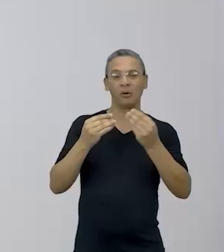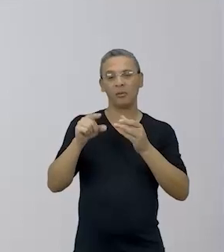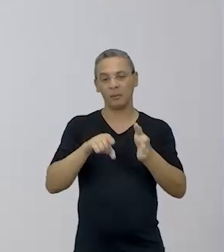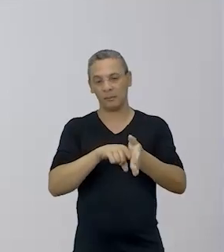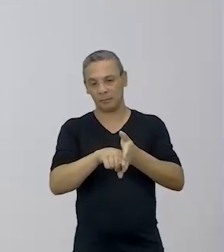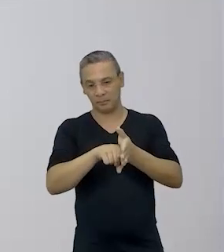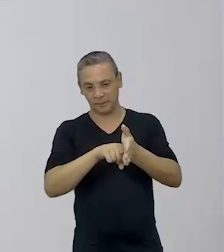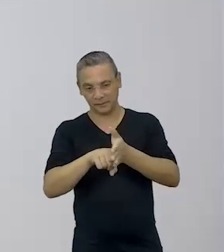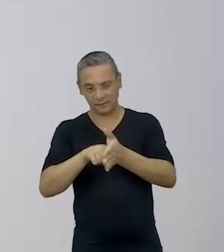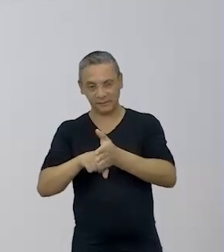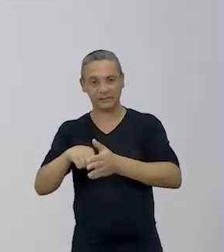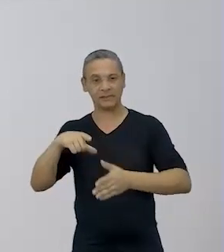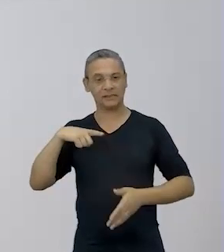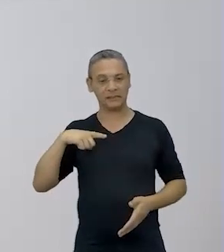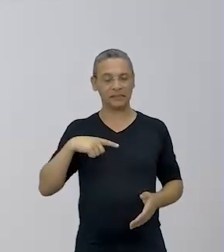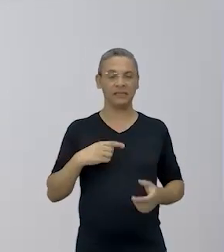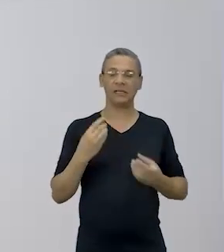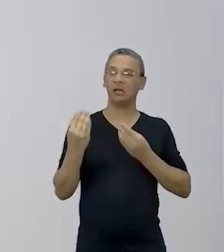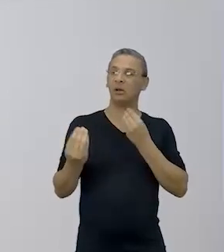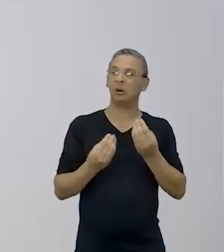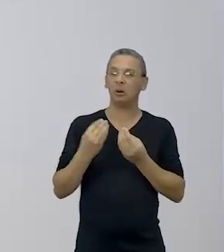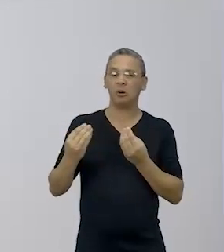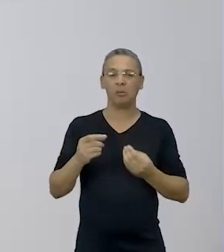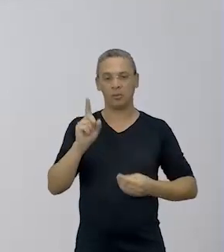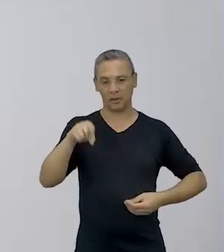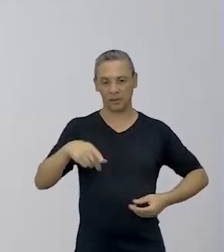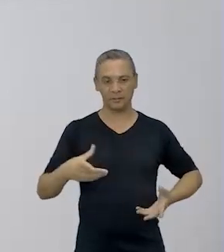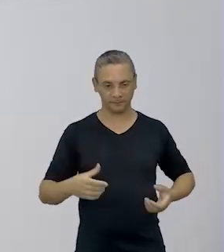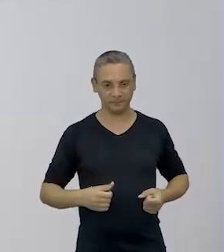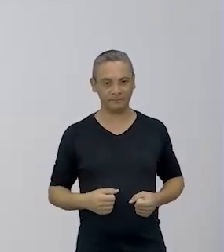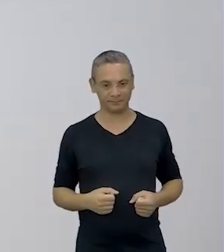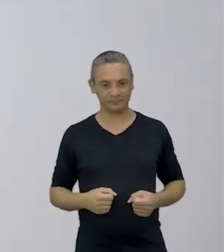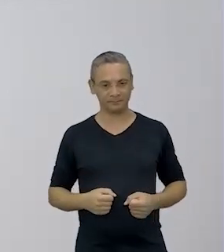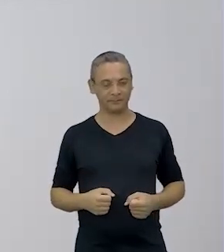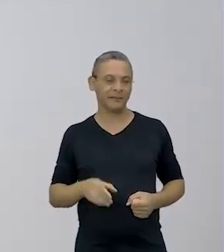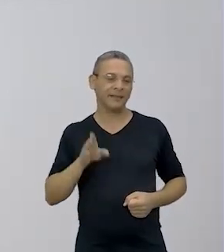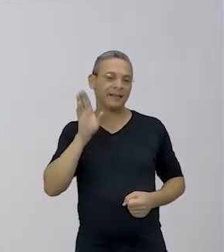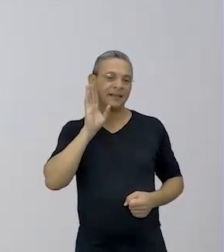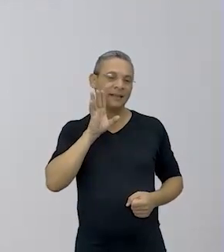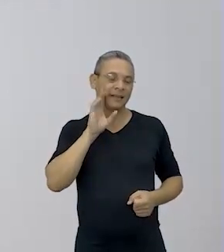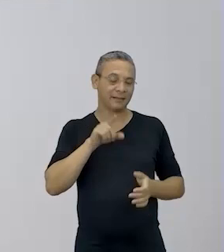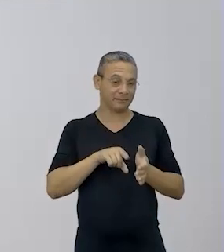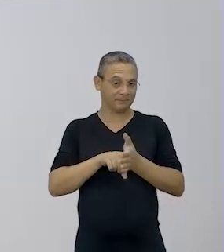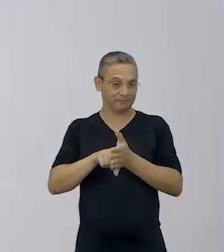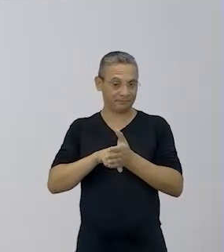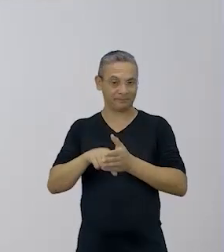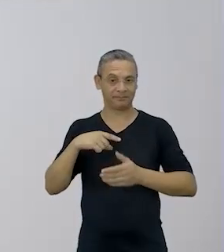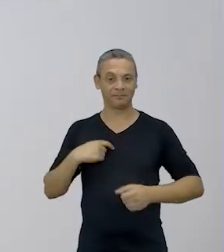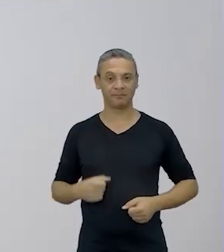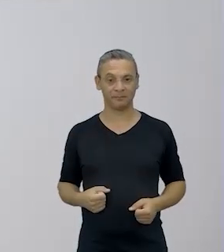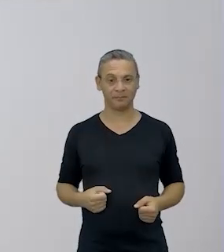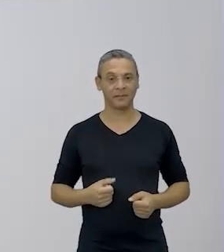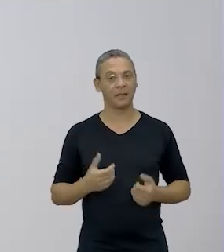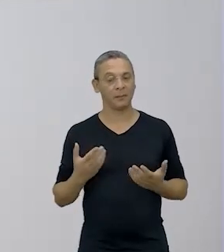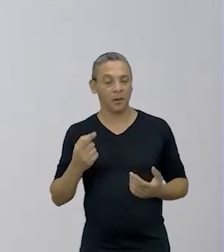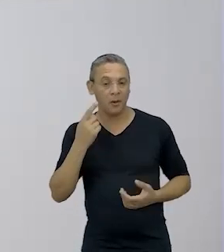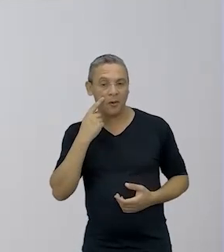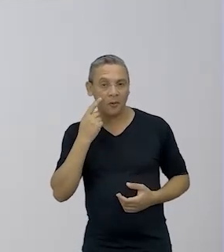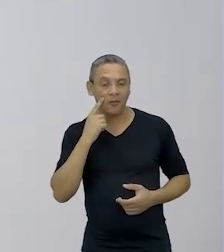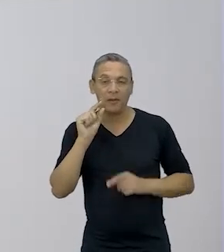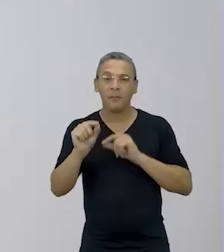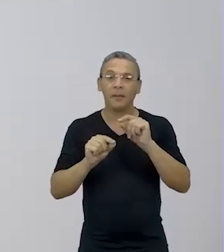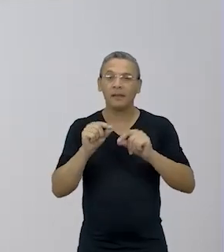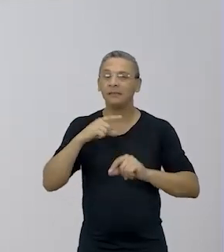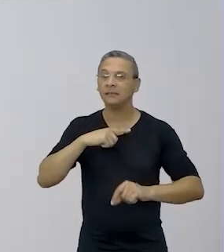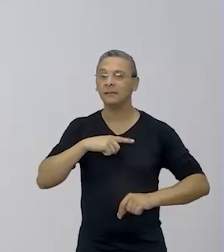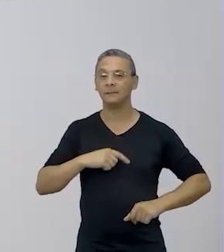pesquisa a respeito do que se trata o pau-a-pique. Tá certo? Isso é uma coisa muito legal também para ser falada. Beleza? Vamos lá. O que mais que